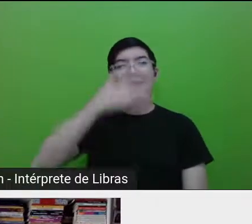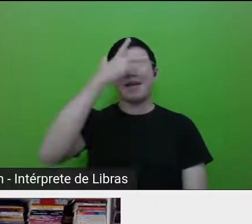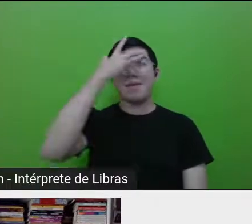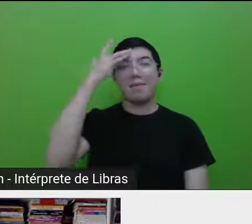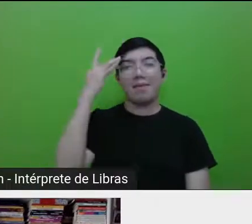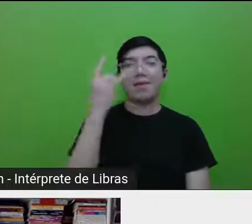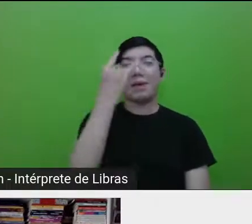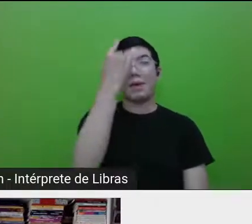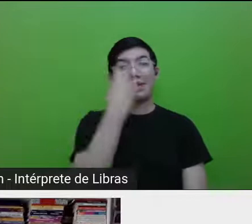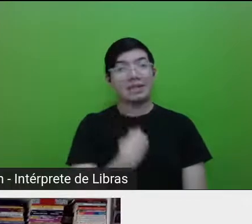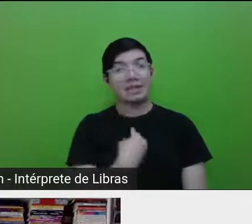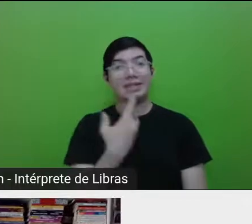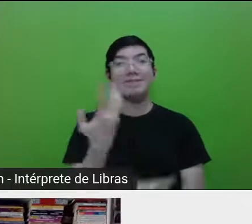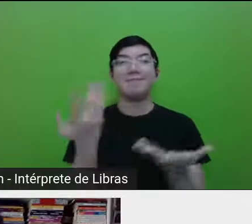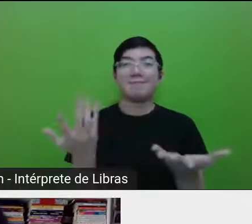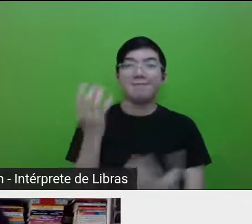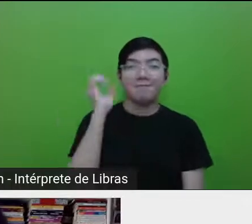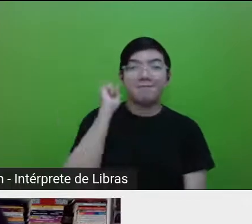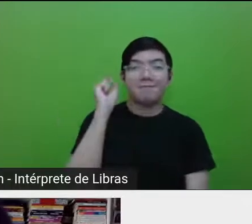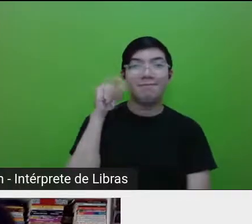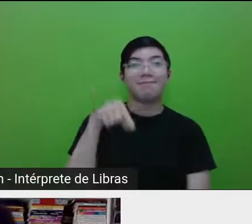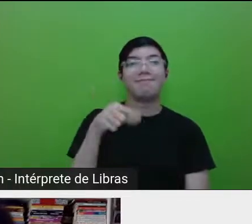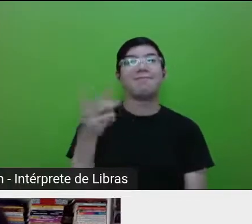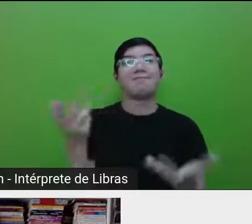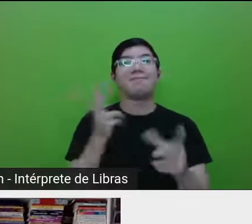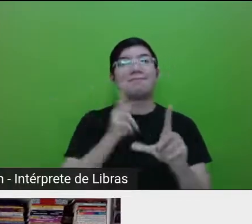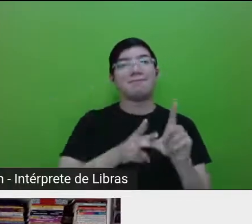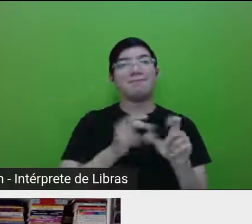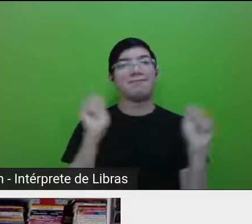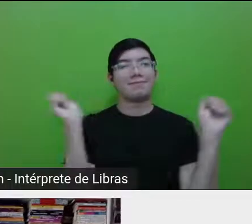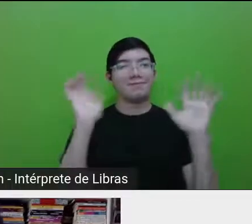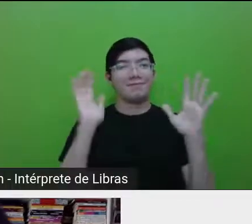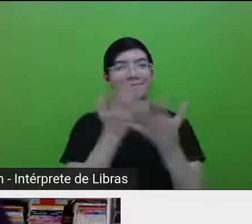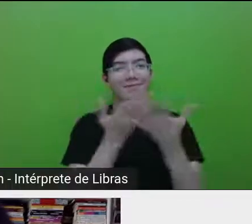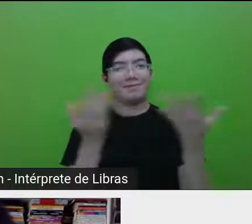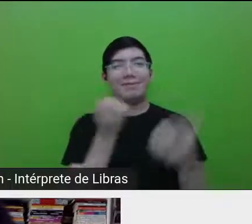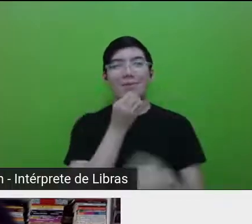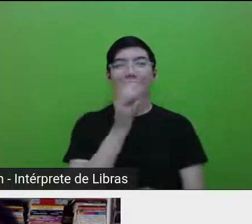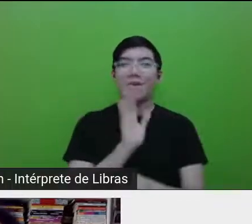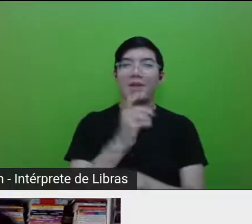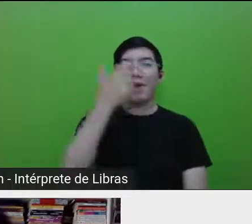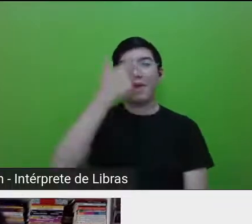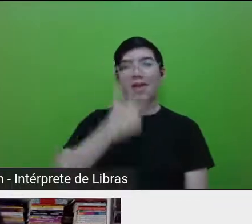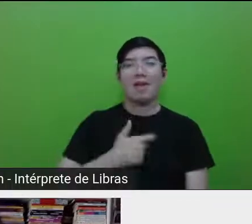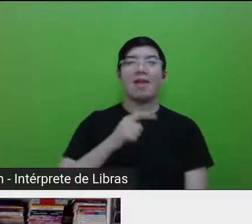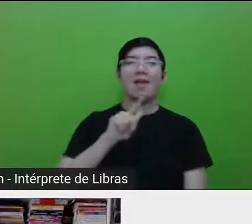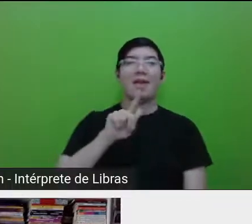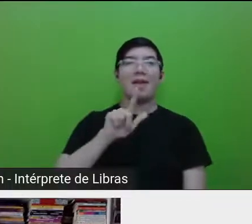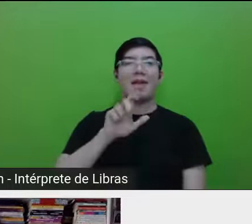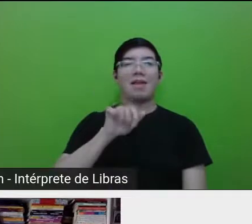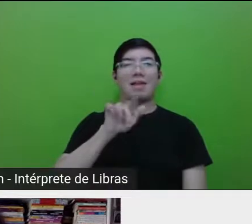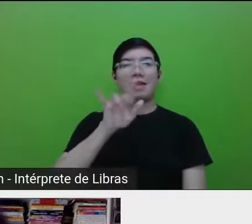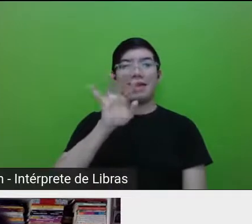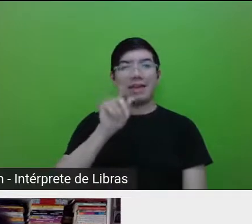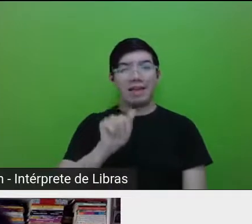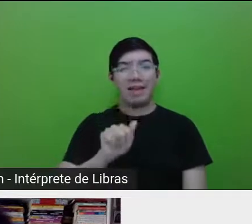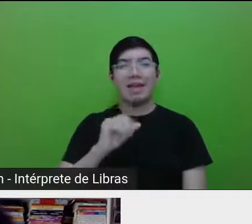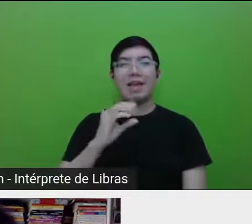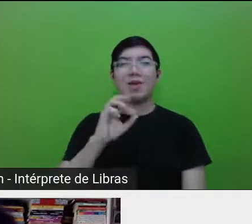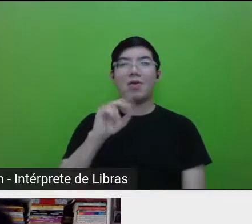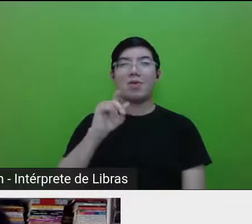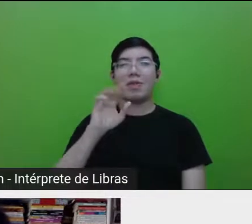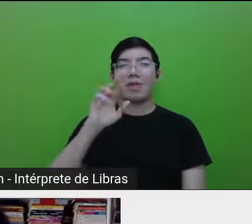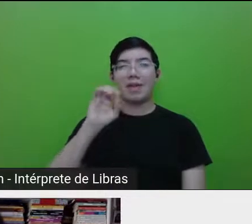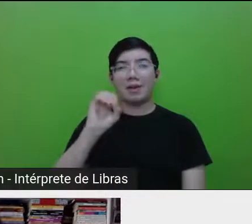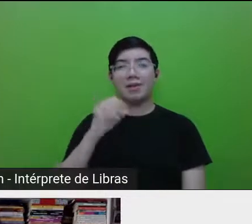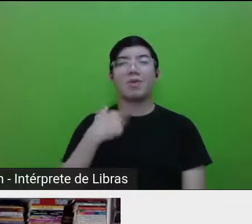enxergam. Olá, gente. Boa tarde. Meu nome é Gleida Cordeiro. Vou começar me descrevendo, né?